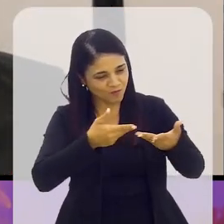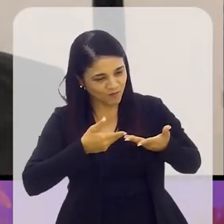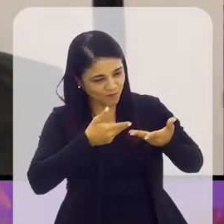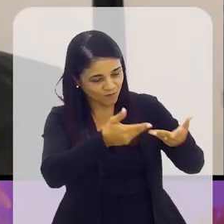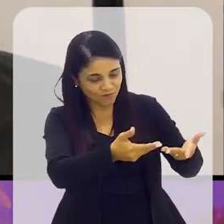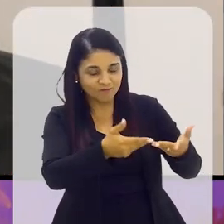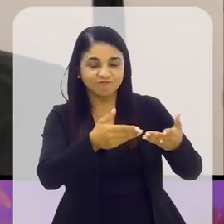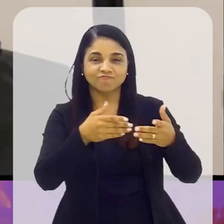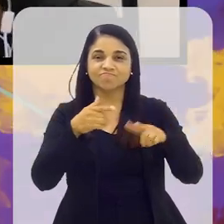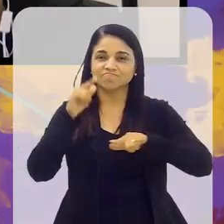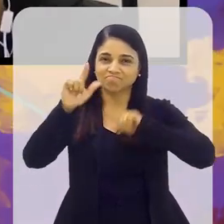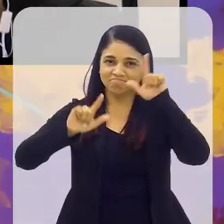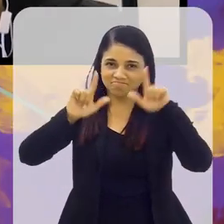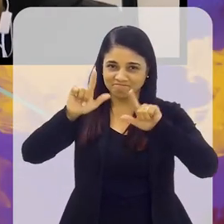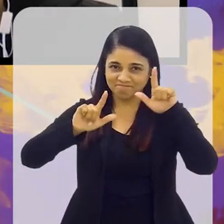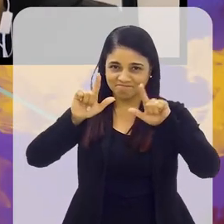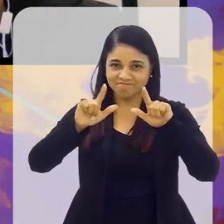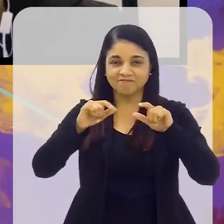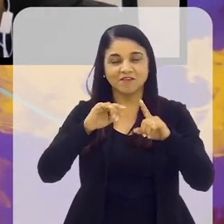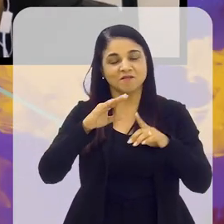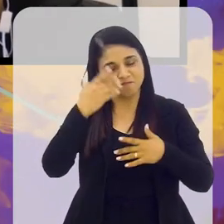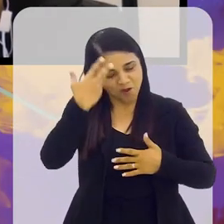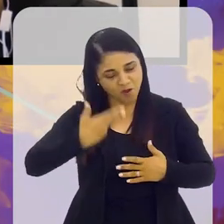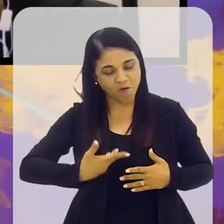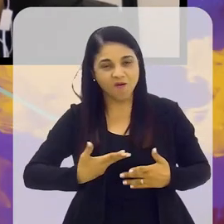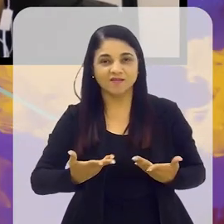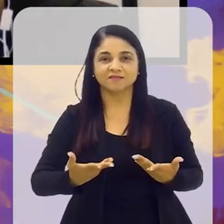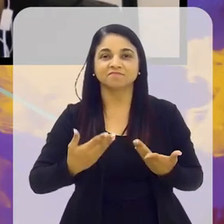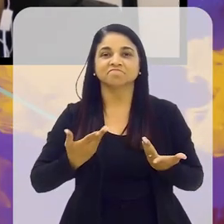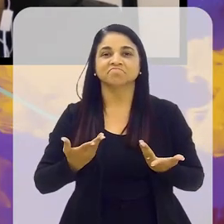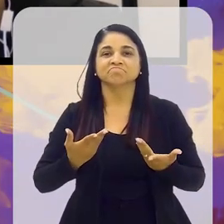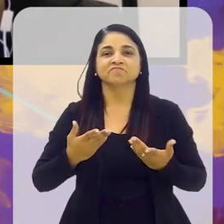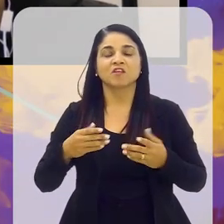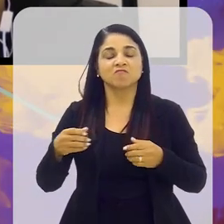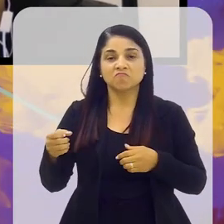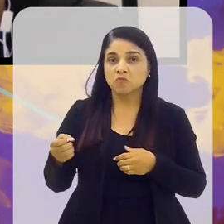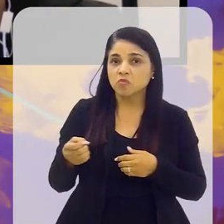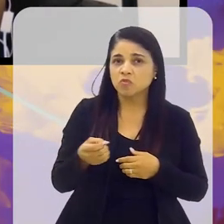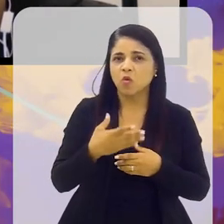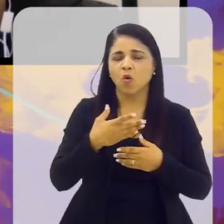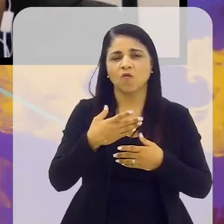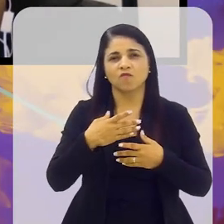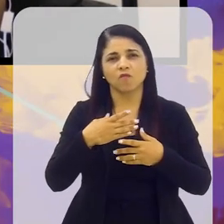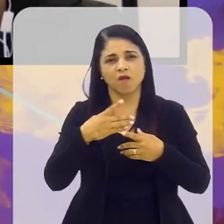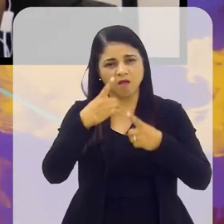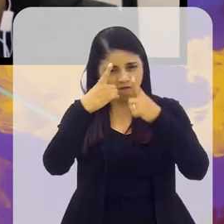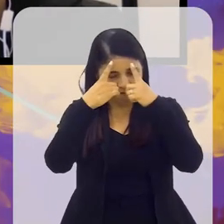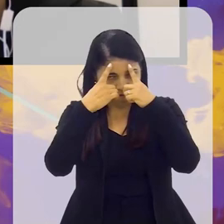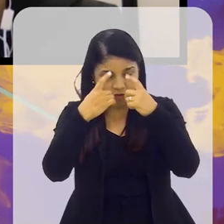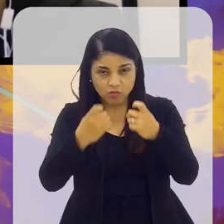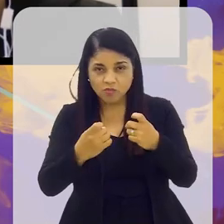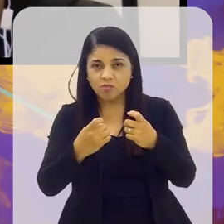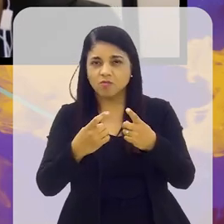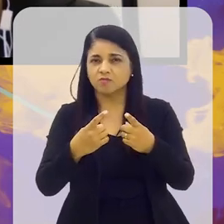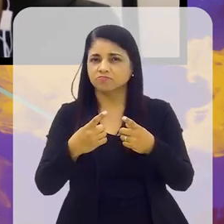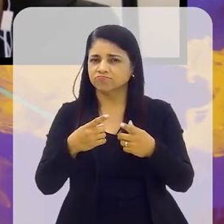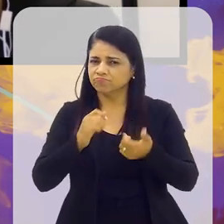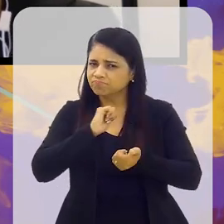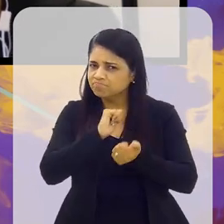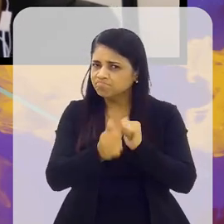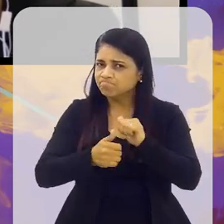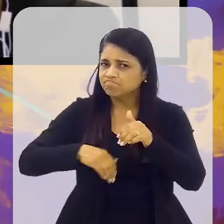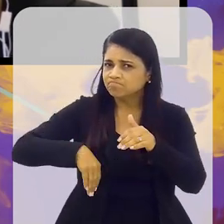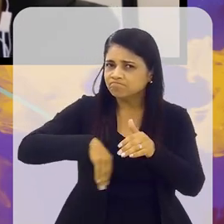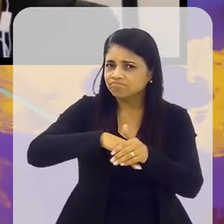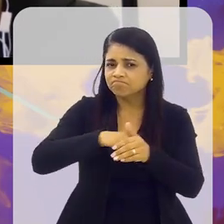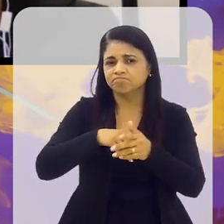programa. É uma honra. Olha, longe de ser um fenômeno novo. A violência no futebol tem acontecido e se